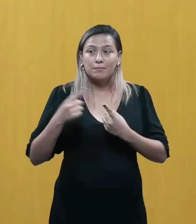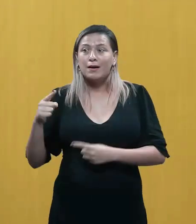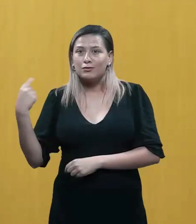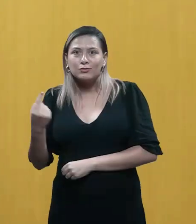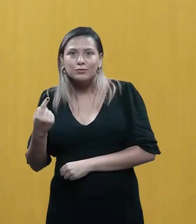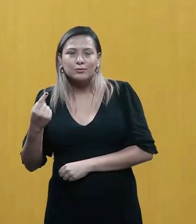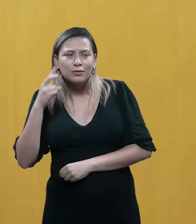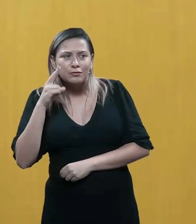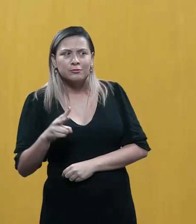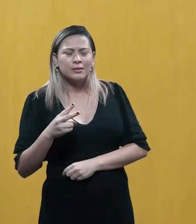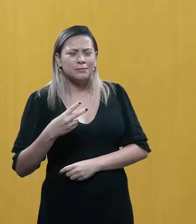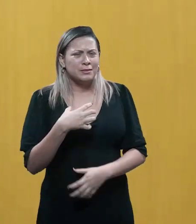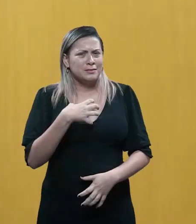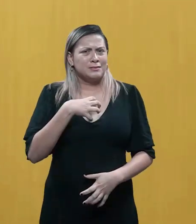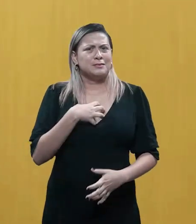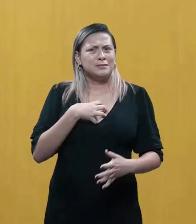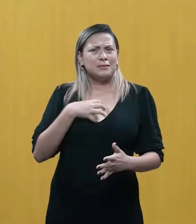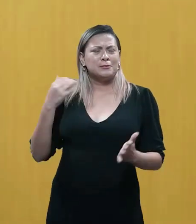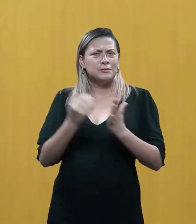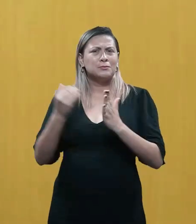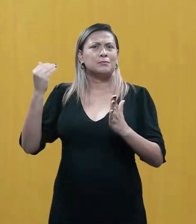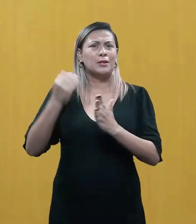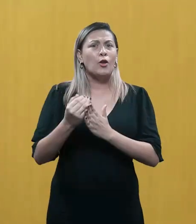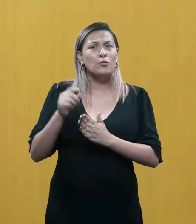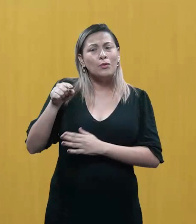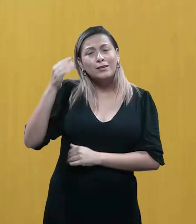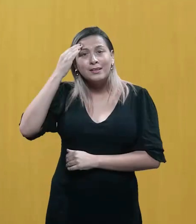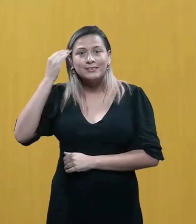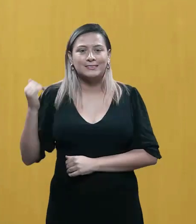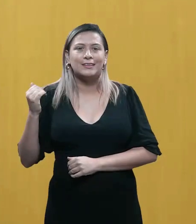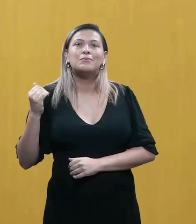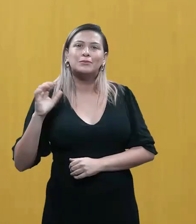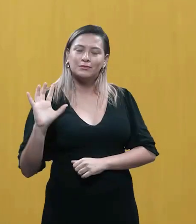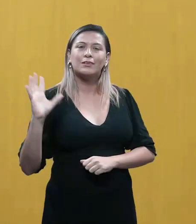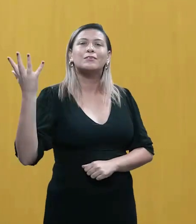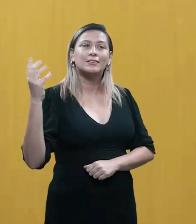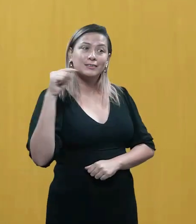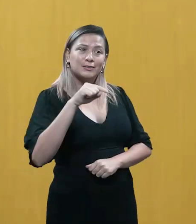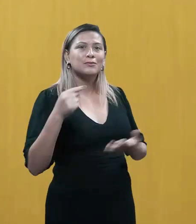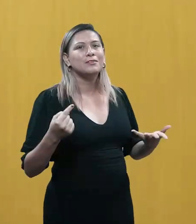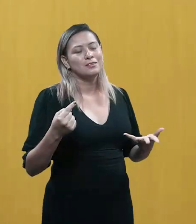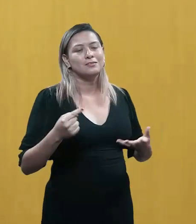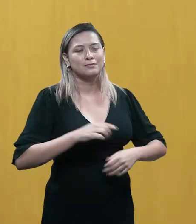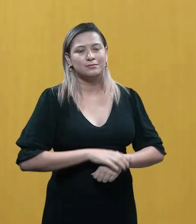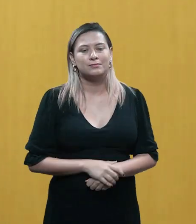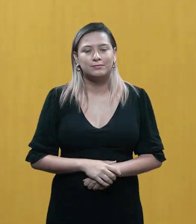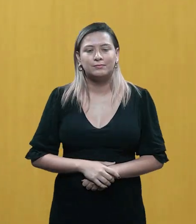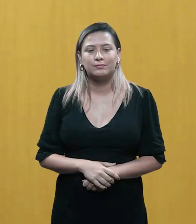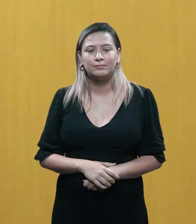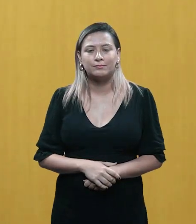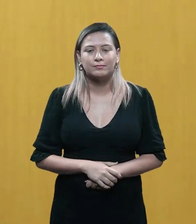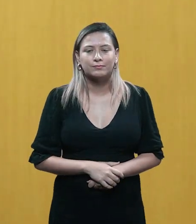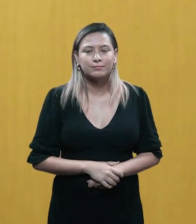aquela sensação de superioridade porque você já sabe o que vai acontecer com Estevão. Todos os elementos já indicam essa